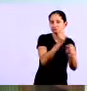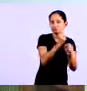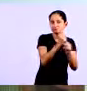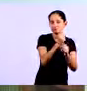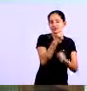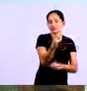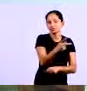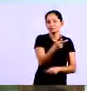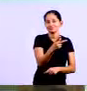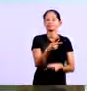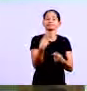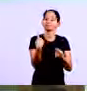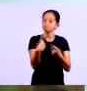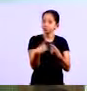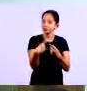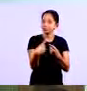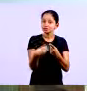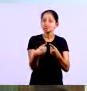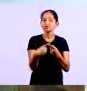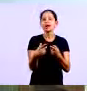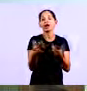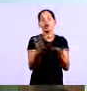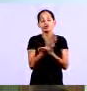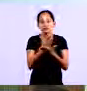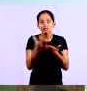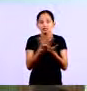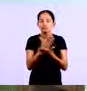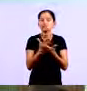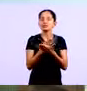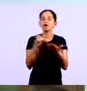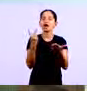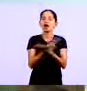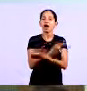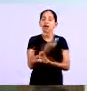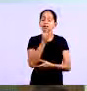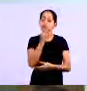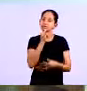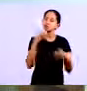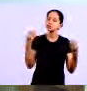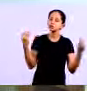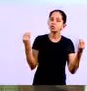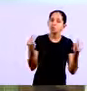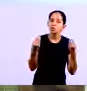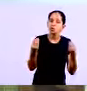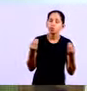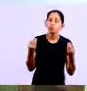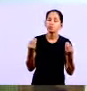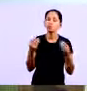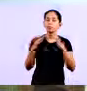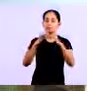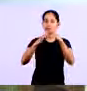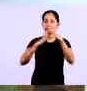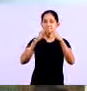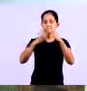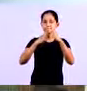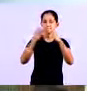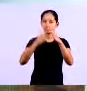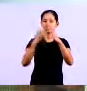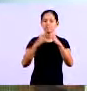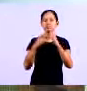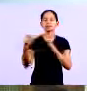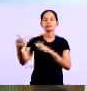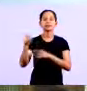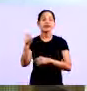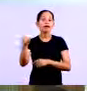tem disponíveis muitas vezes aparece aquela oportunidade de ouro a empresa o seu fornecedor está com